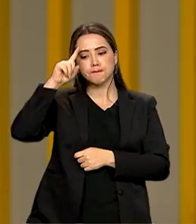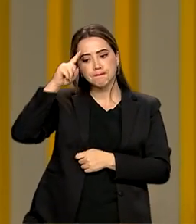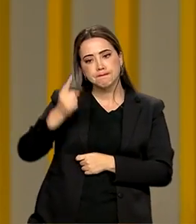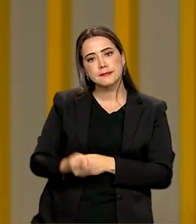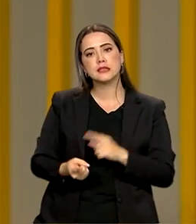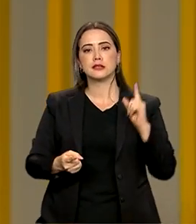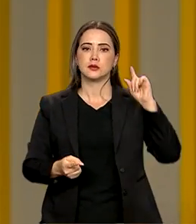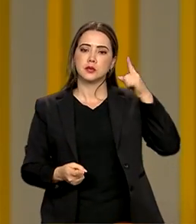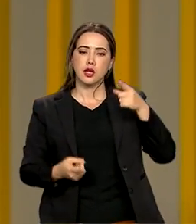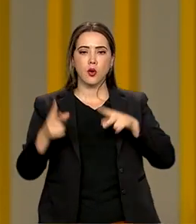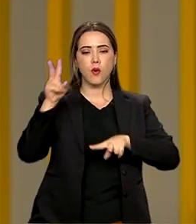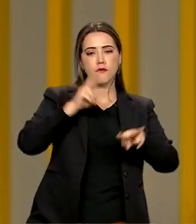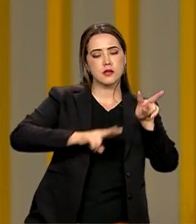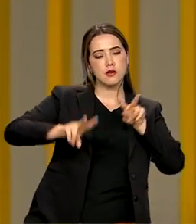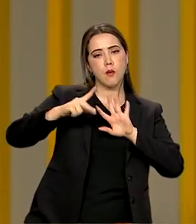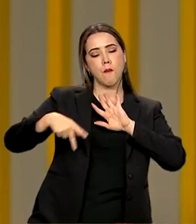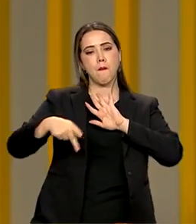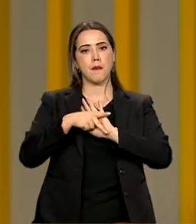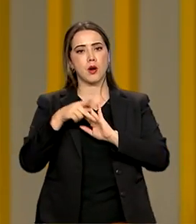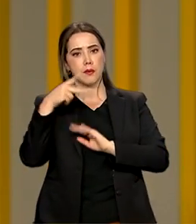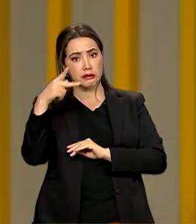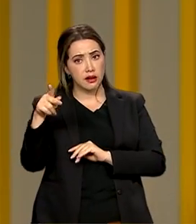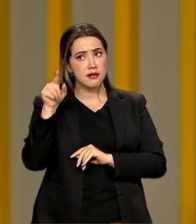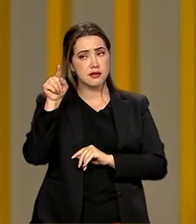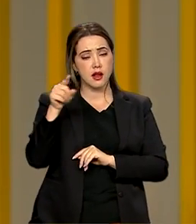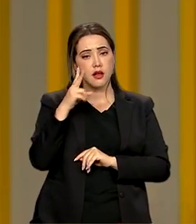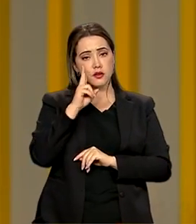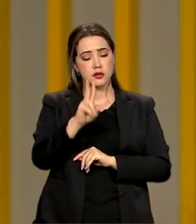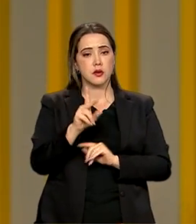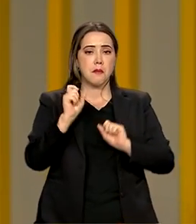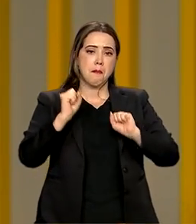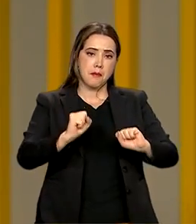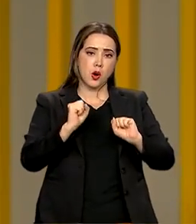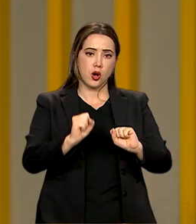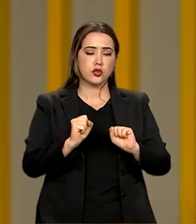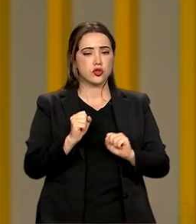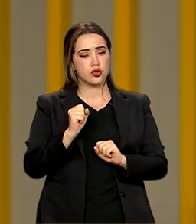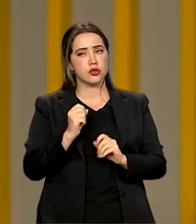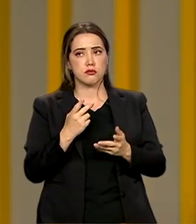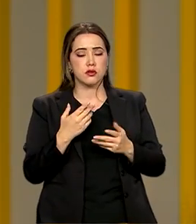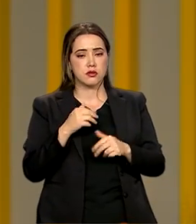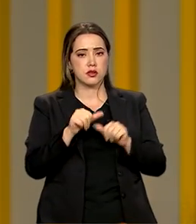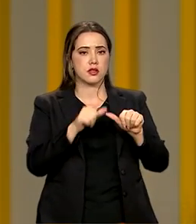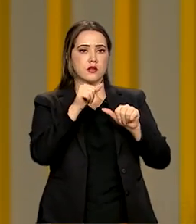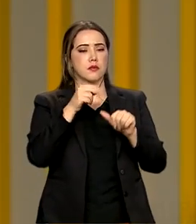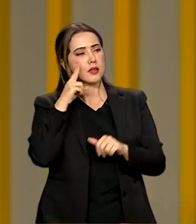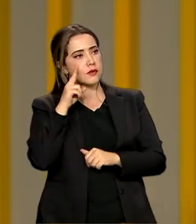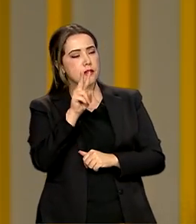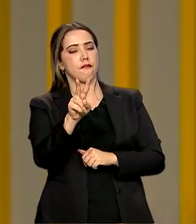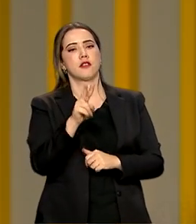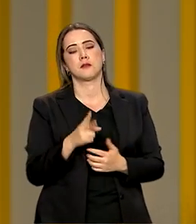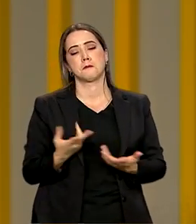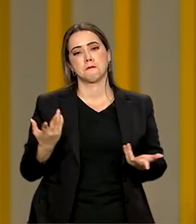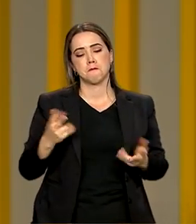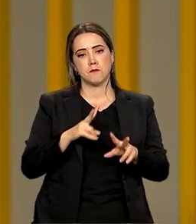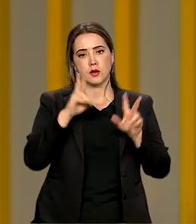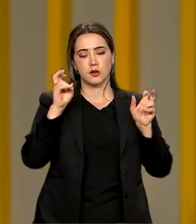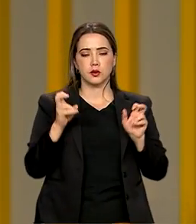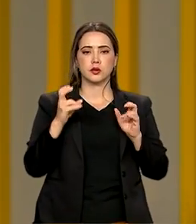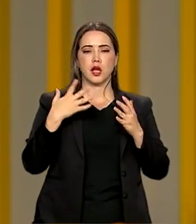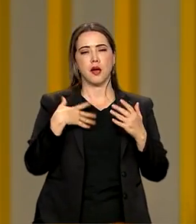visão que eles têm de que você só pode ser o que você vê. Então, a questão dos